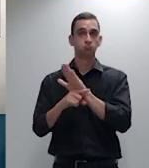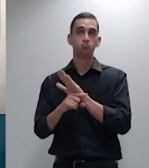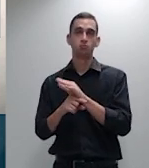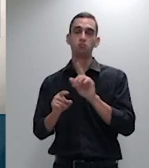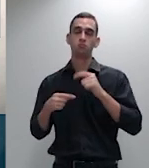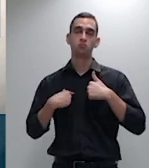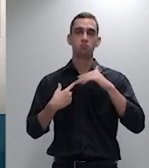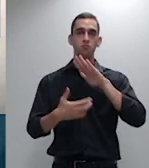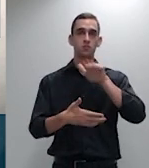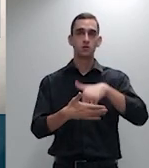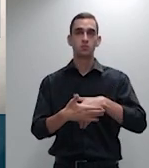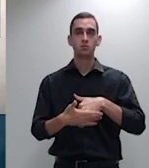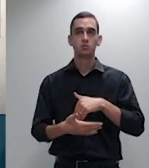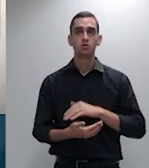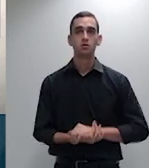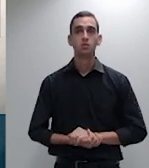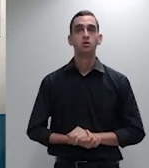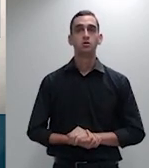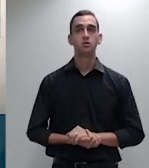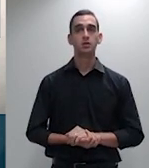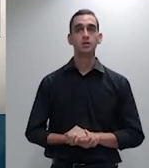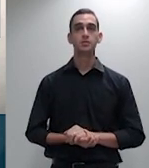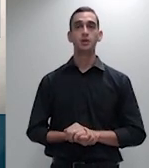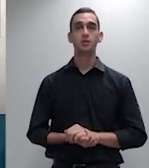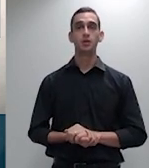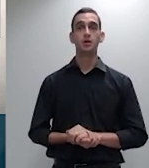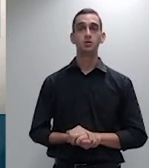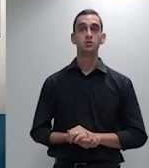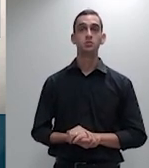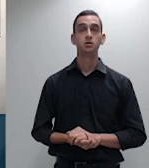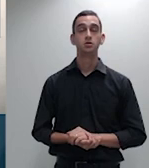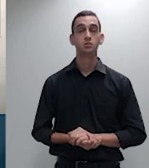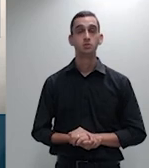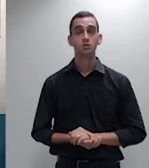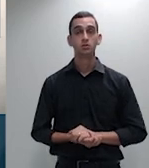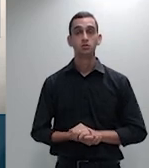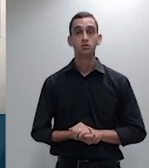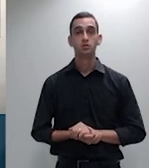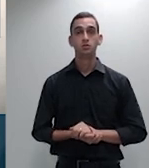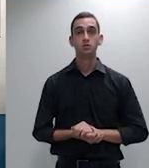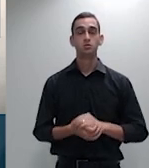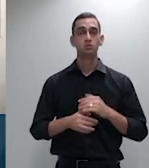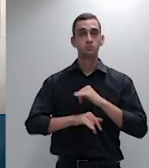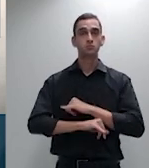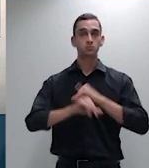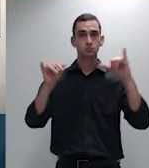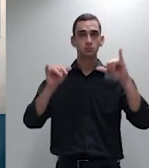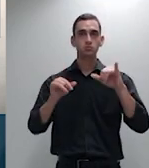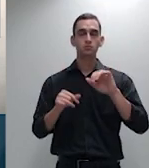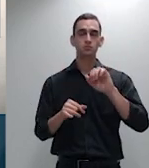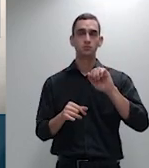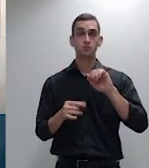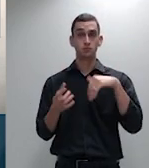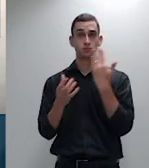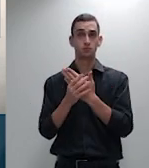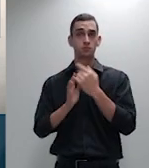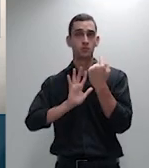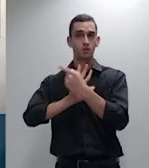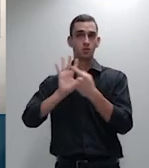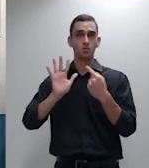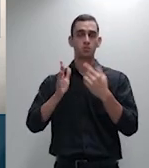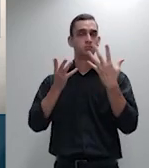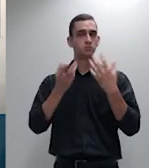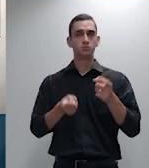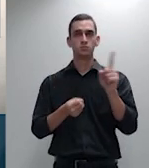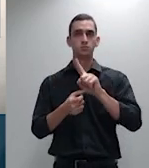alguma divergência proclama o resultado ação recisória improcedente dos termos do voto do relator decisão unânime